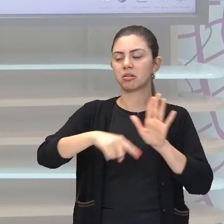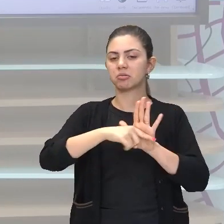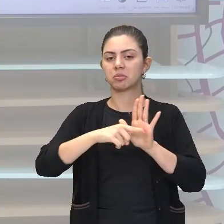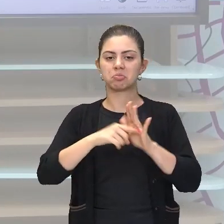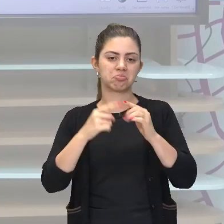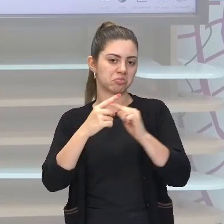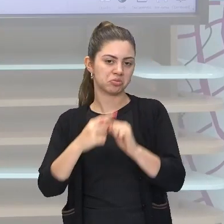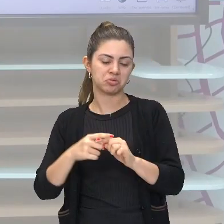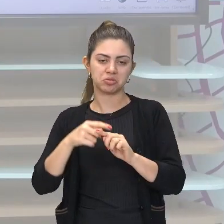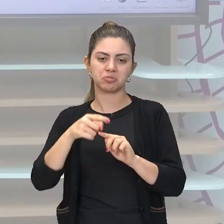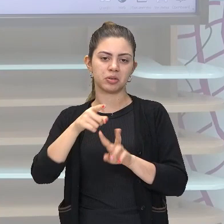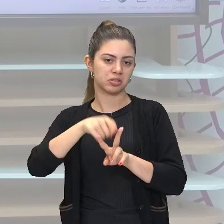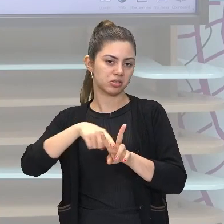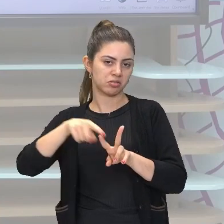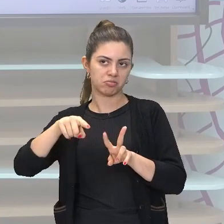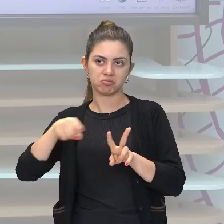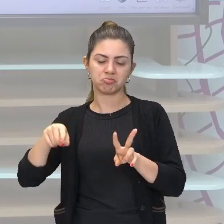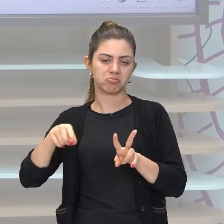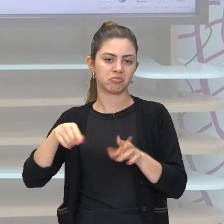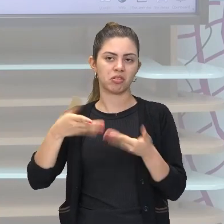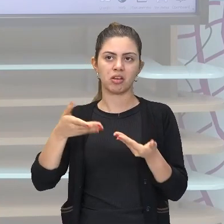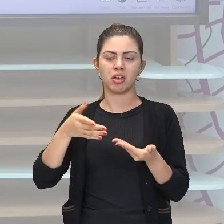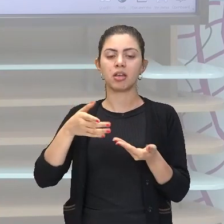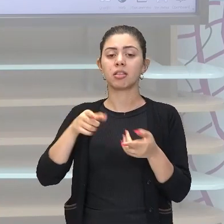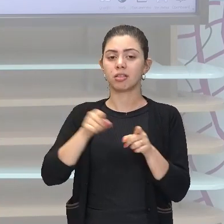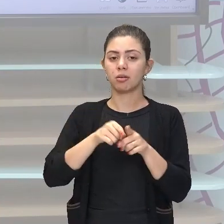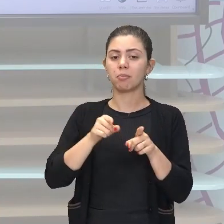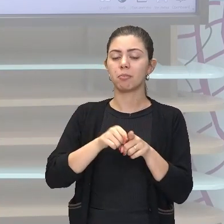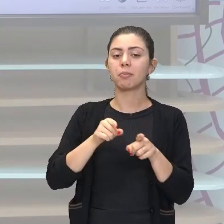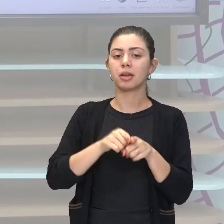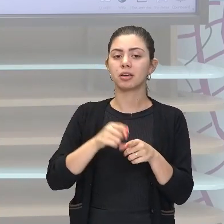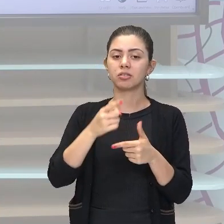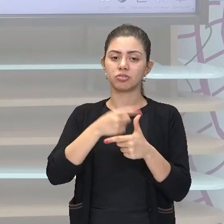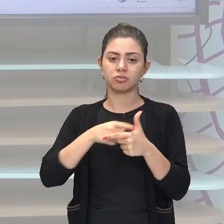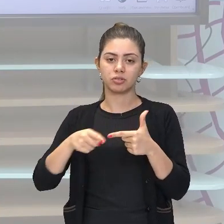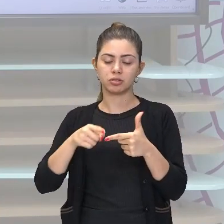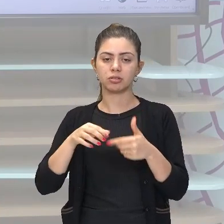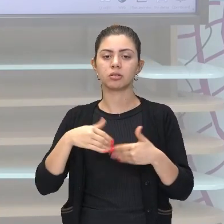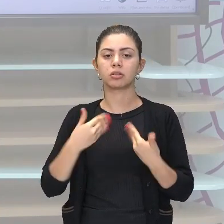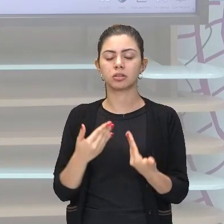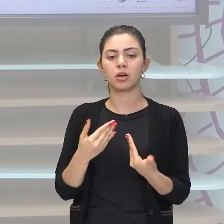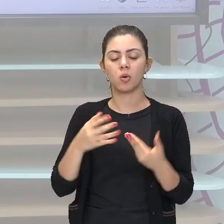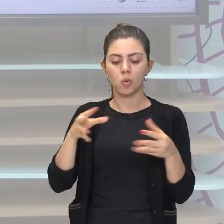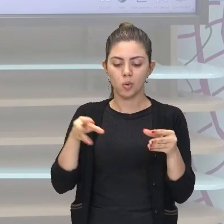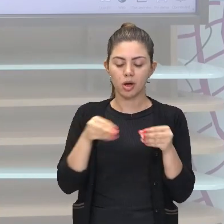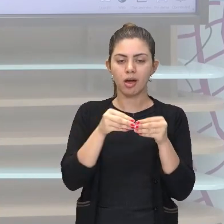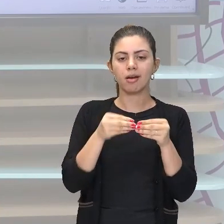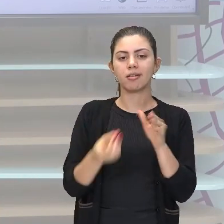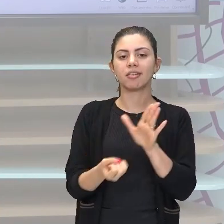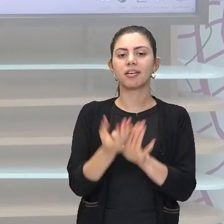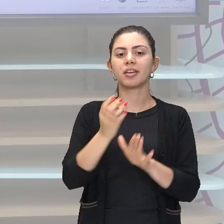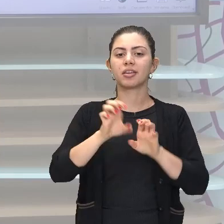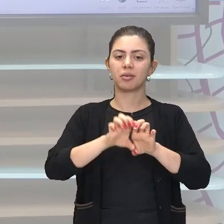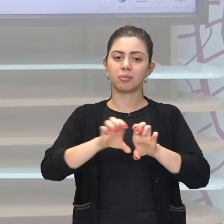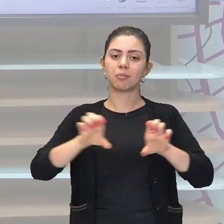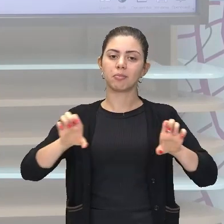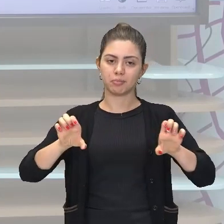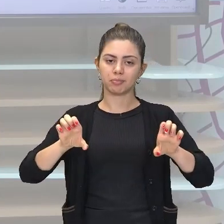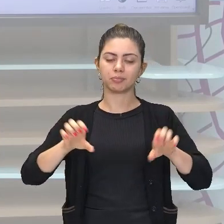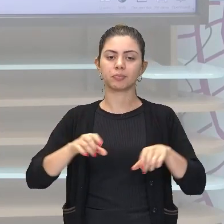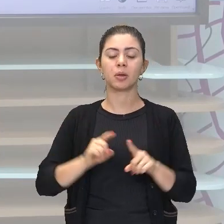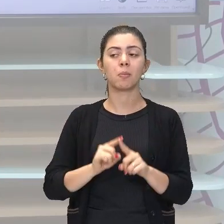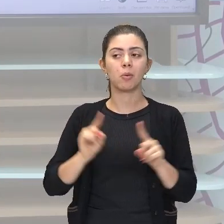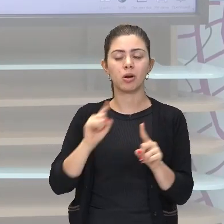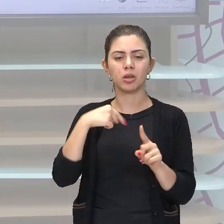multiplicação, de divisão. E aí, quando você junta tudo isso, você tem uma expressão algébrica. Só que, para